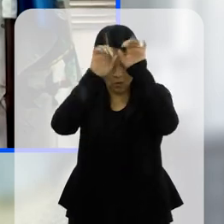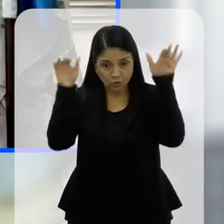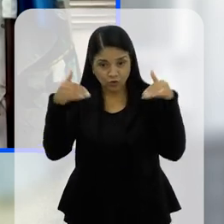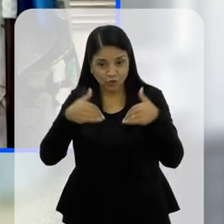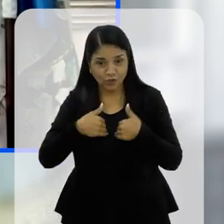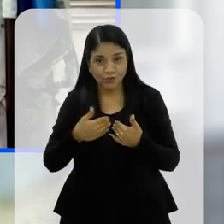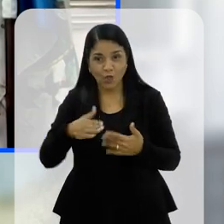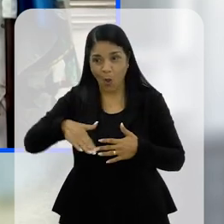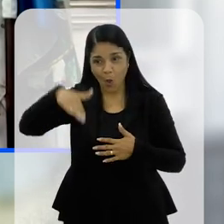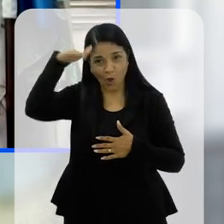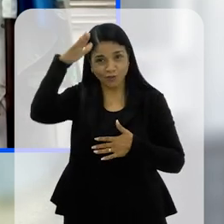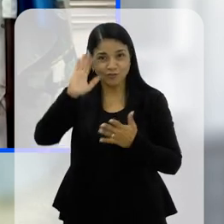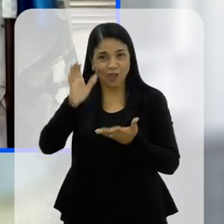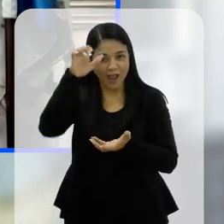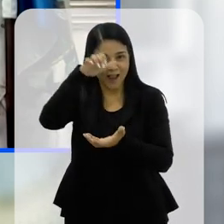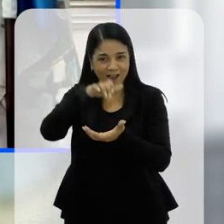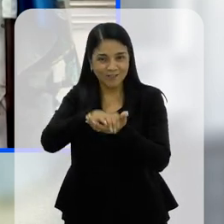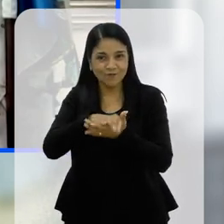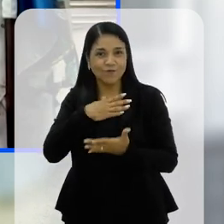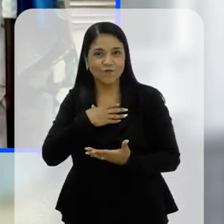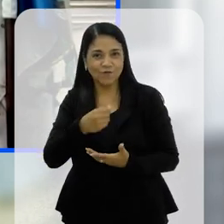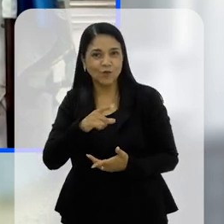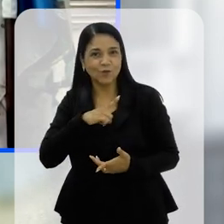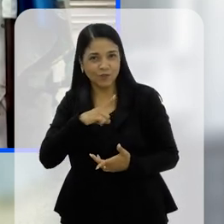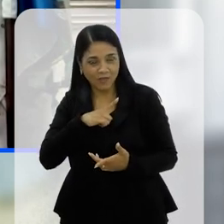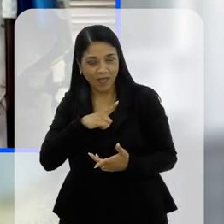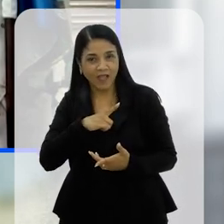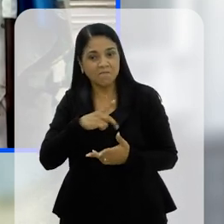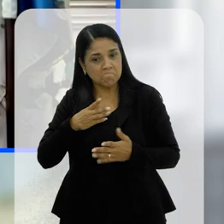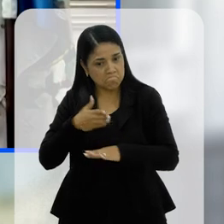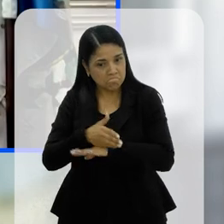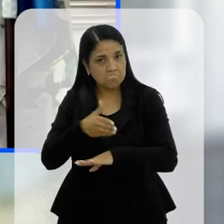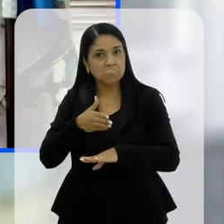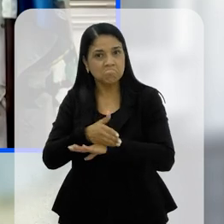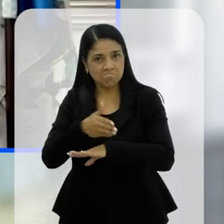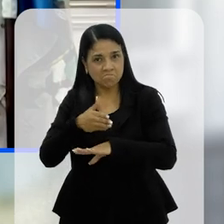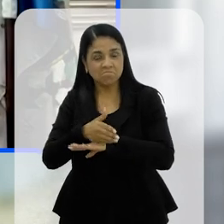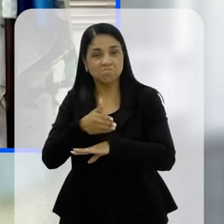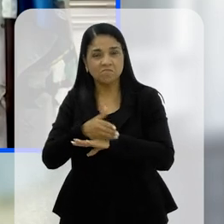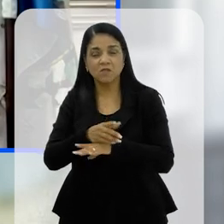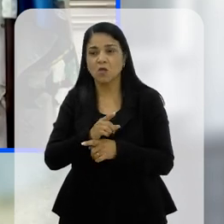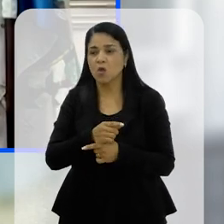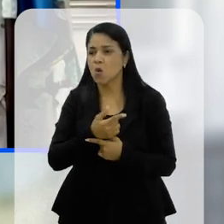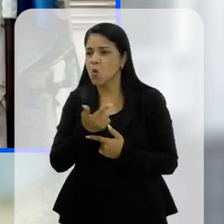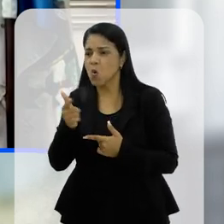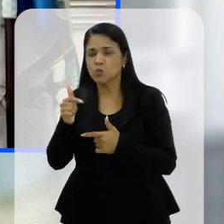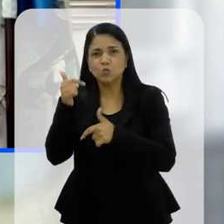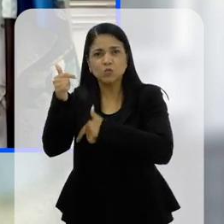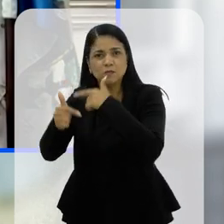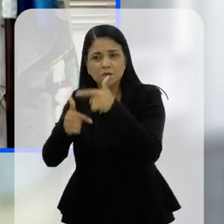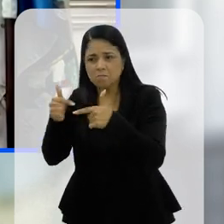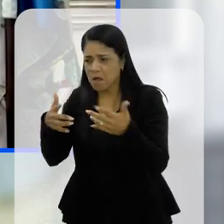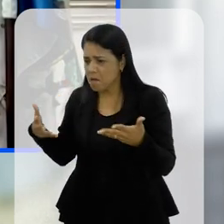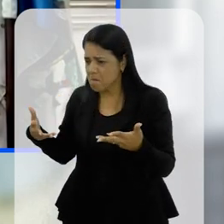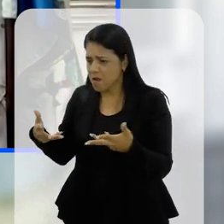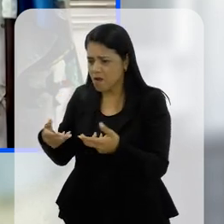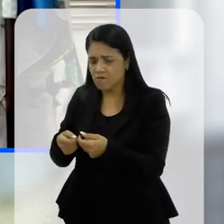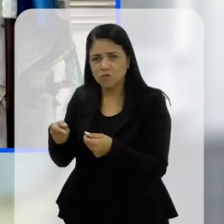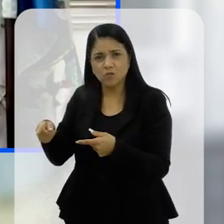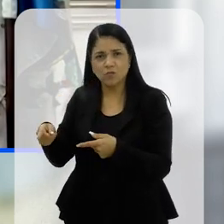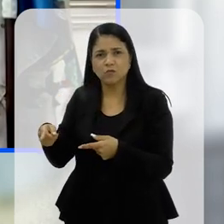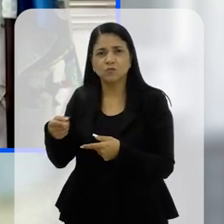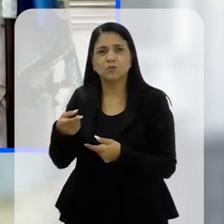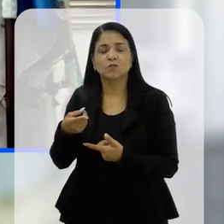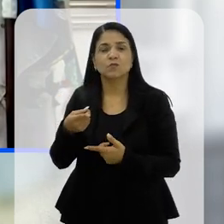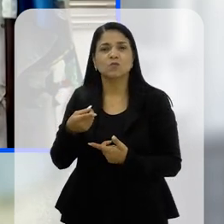hoje eles têm filhos e não são autistas, certo? Que participam, estão dentro. Eu vi um outro trabalho maravilhoso,